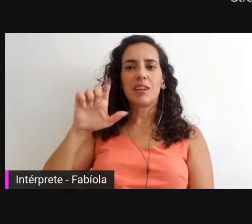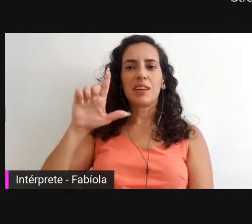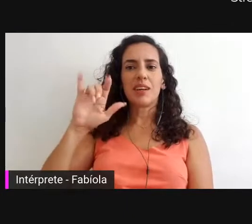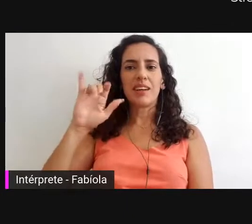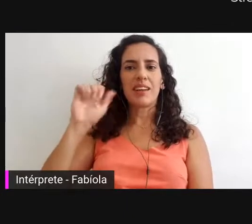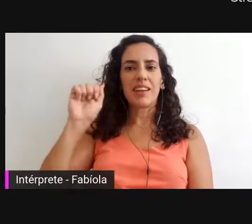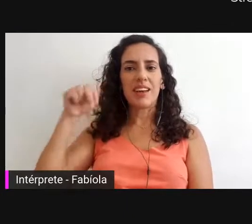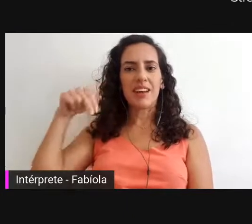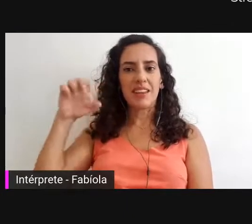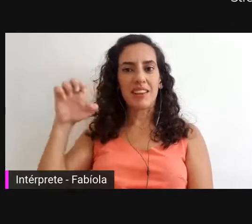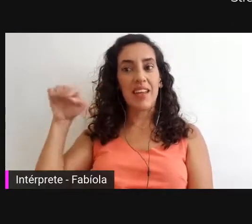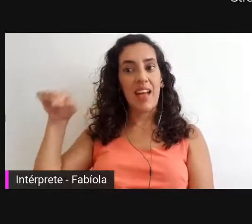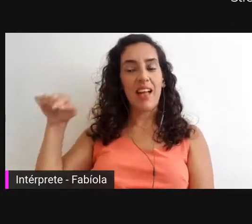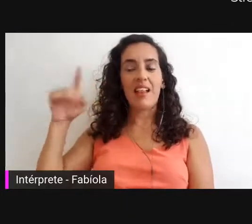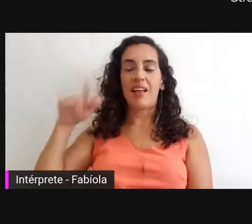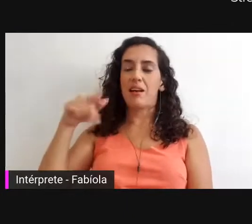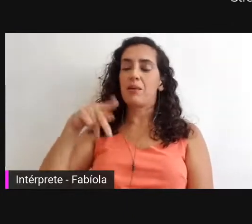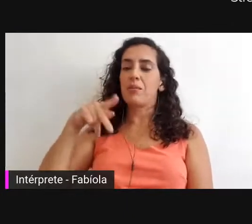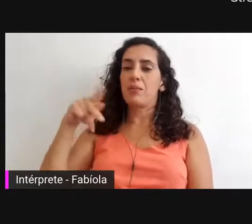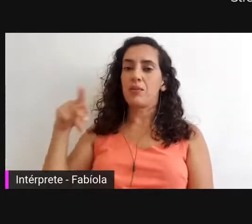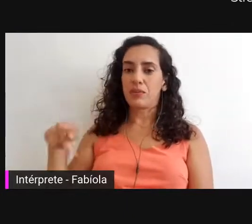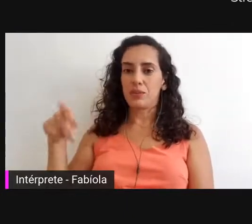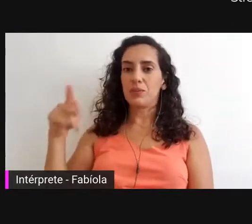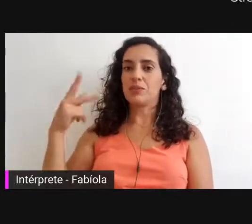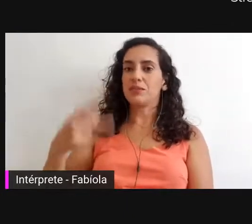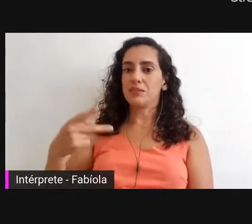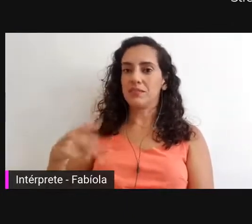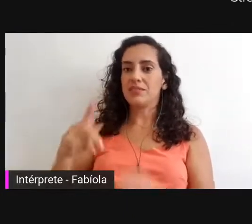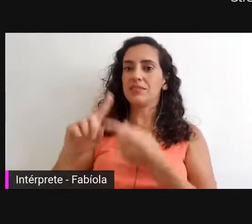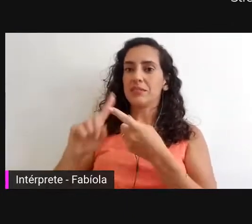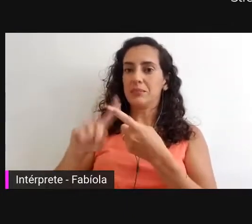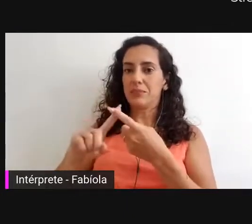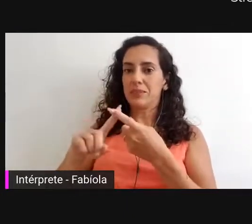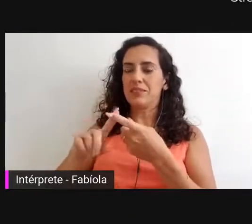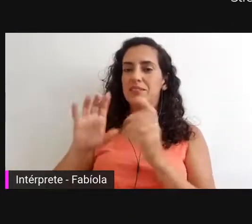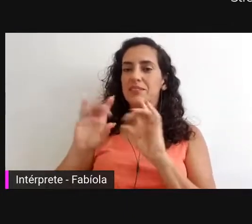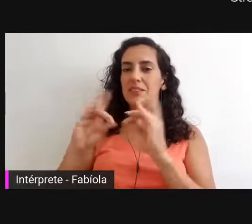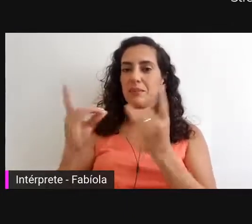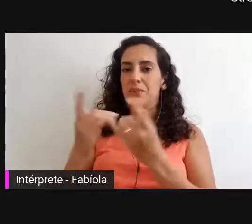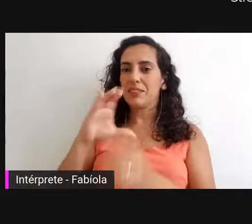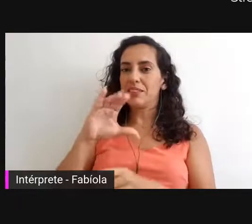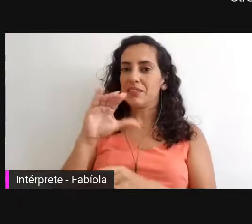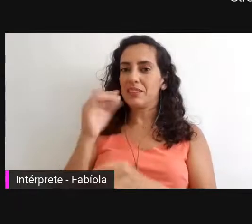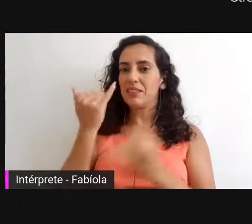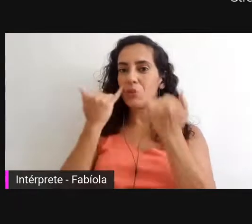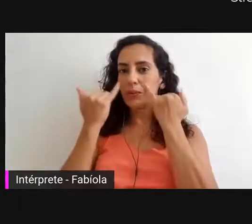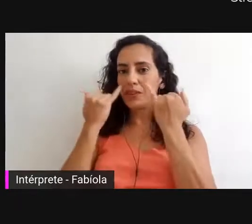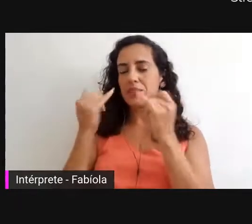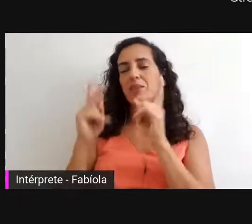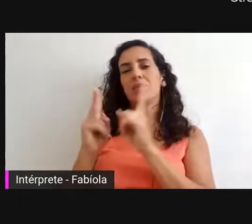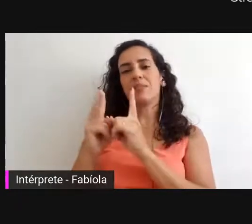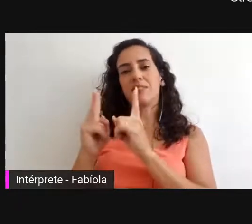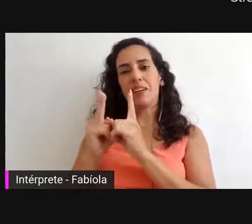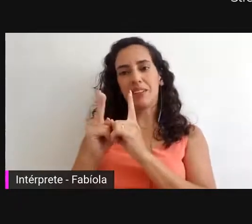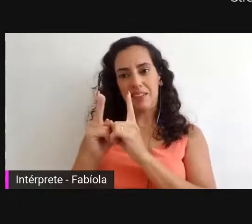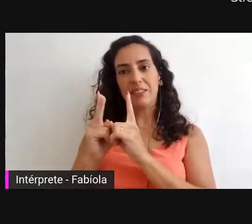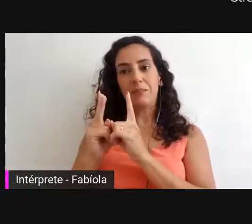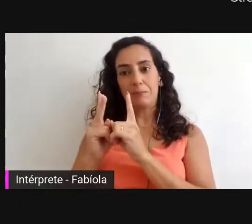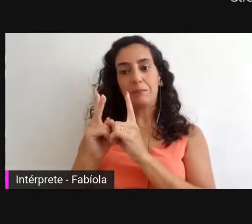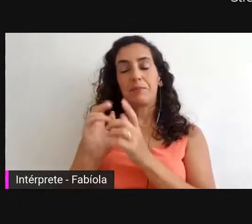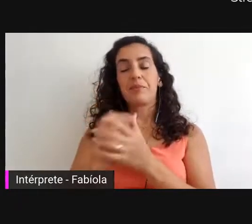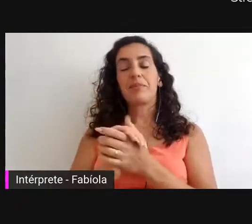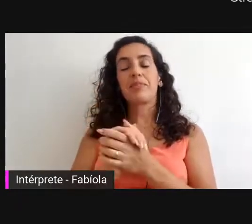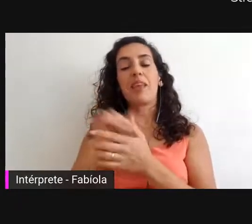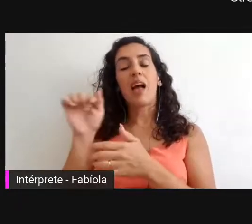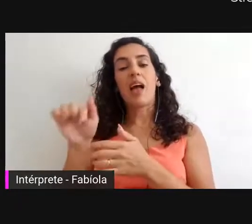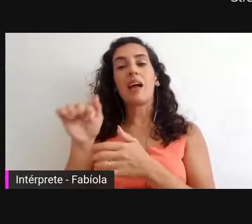professora é integrante, lotada no Departamento de Ciência da Informação da Universidade Federal do Rio Grande do Norte, a UFRN, e